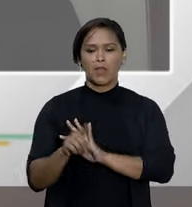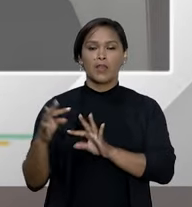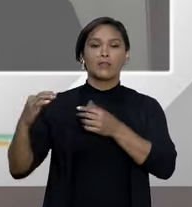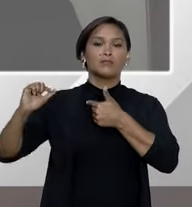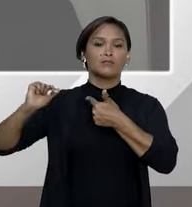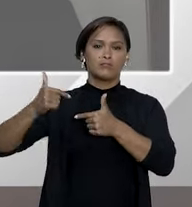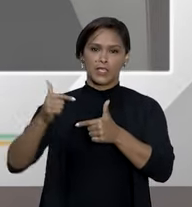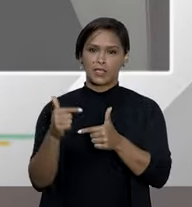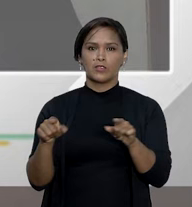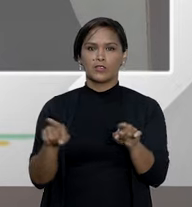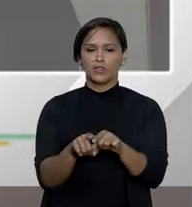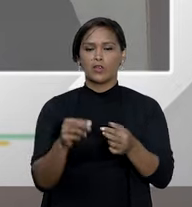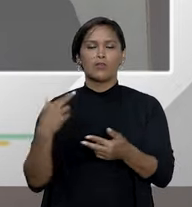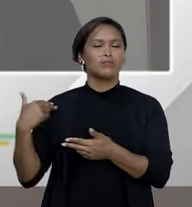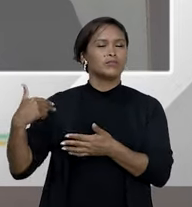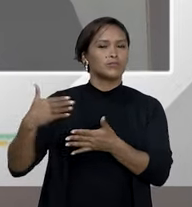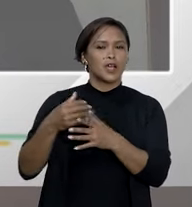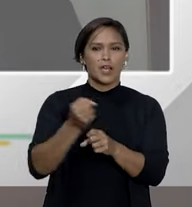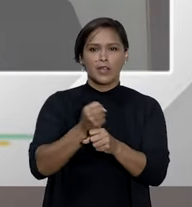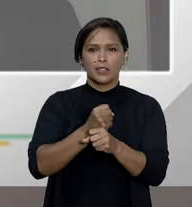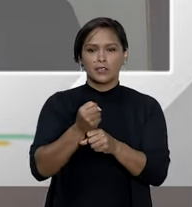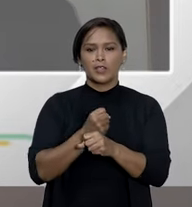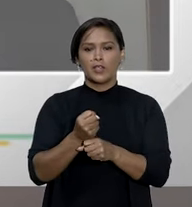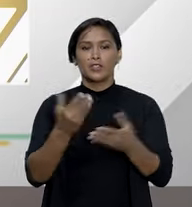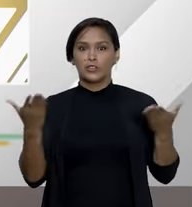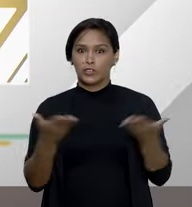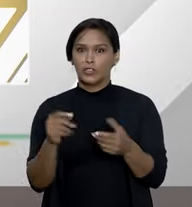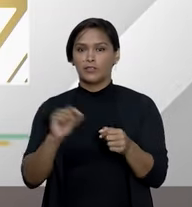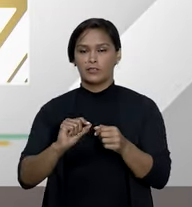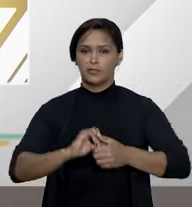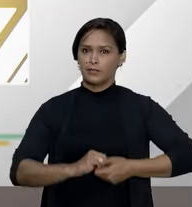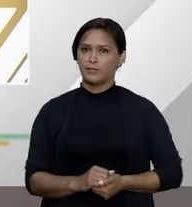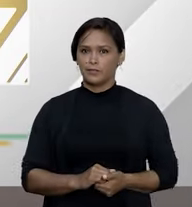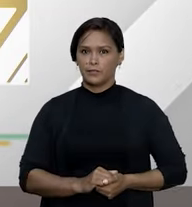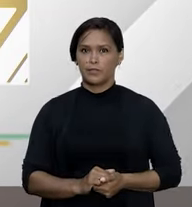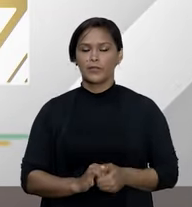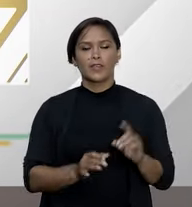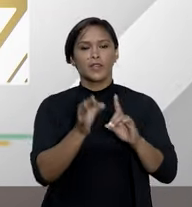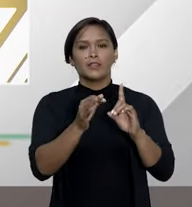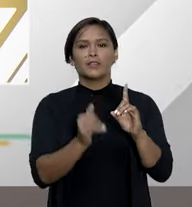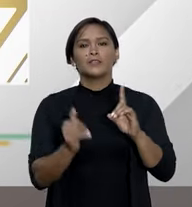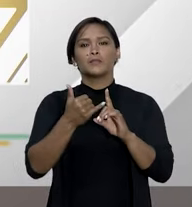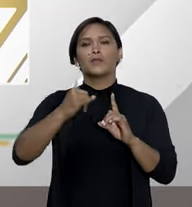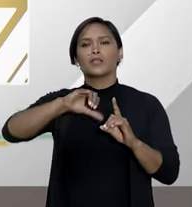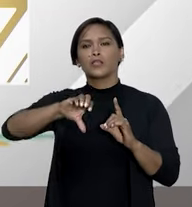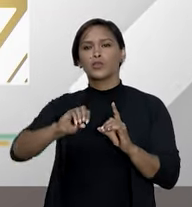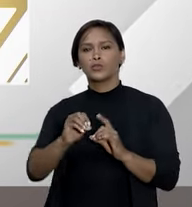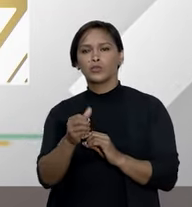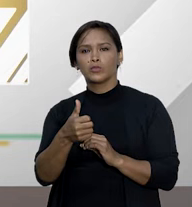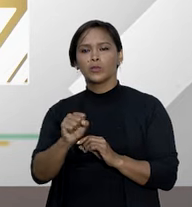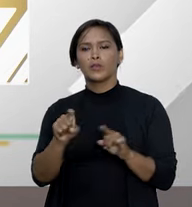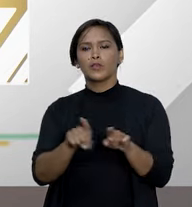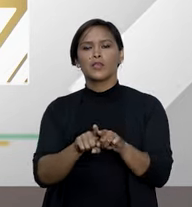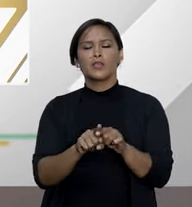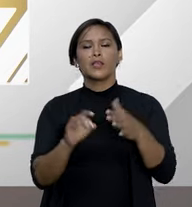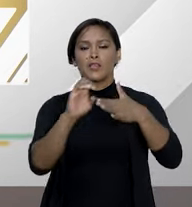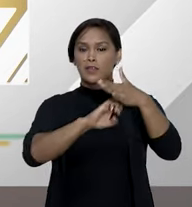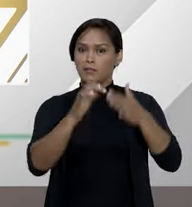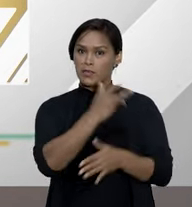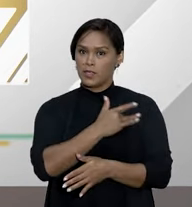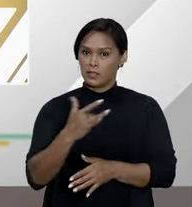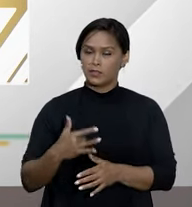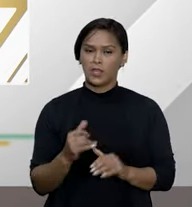de muitos anos que o tribunal vinha adotando. Desembargador João Rebouças e a operadora de saúde ela